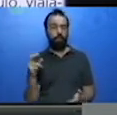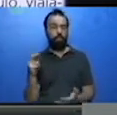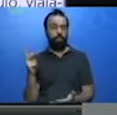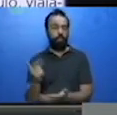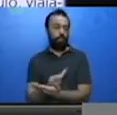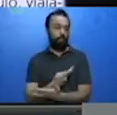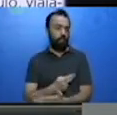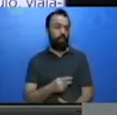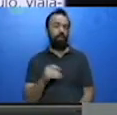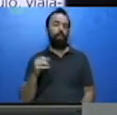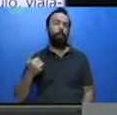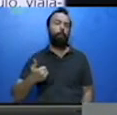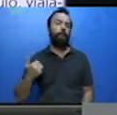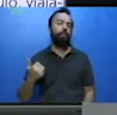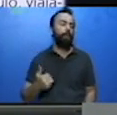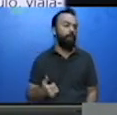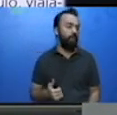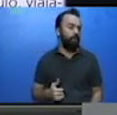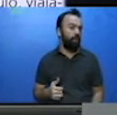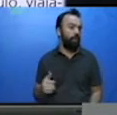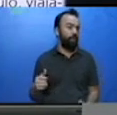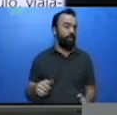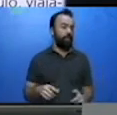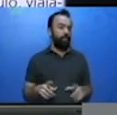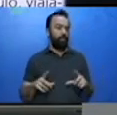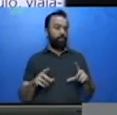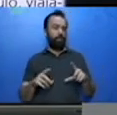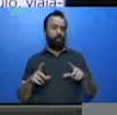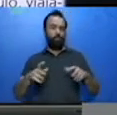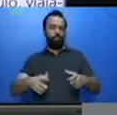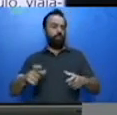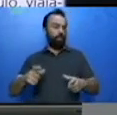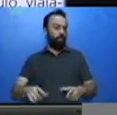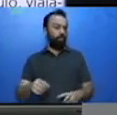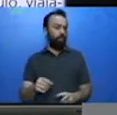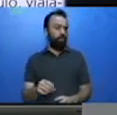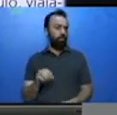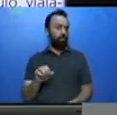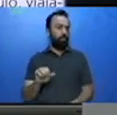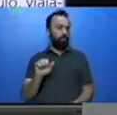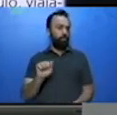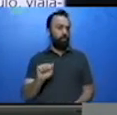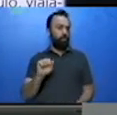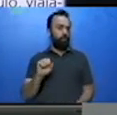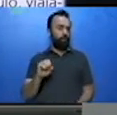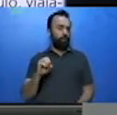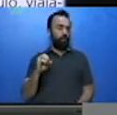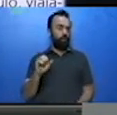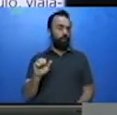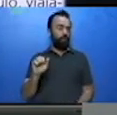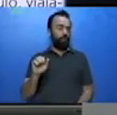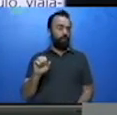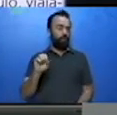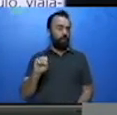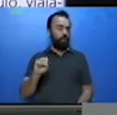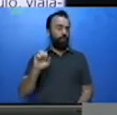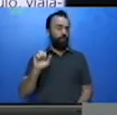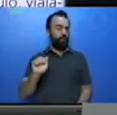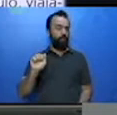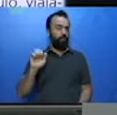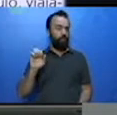seus habitantes enfrentaram dificuldades para sobreviver devido à falta de uma atividade lucrativa.